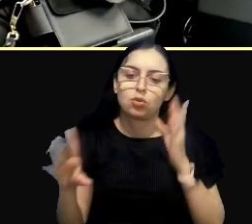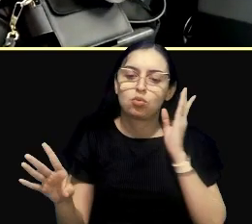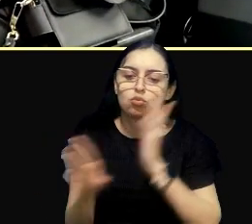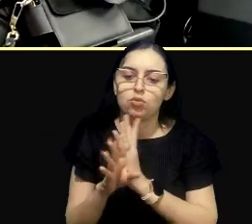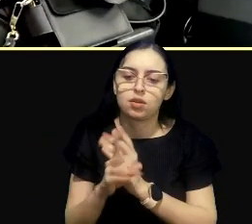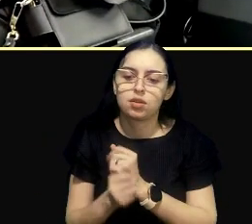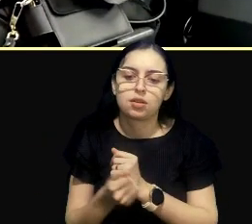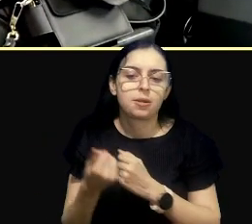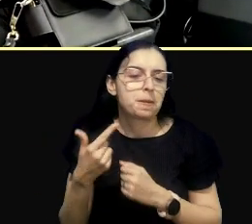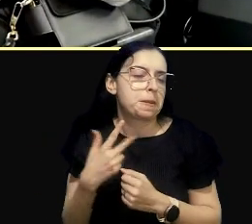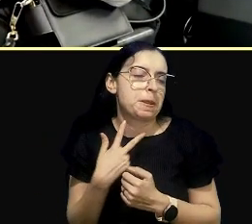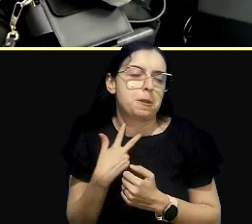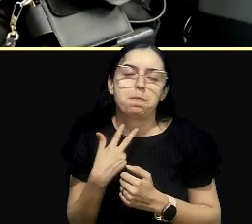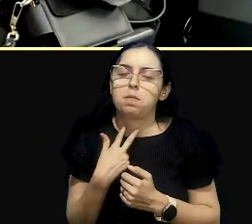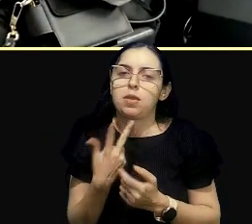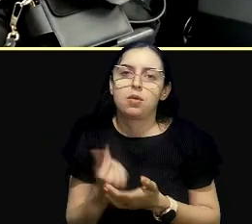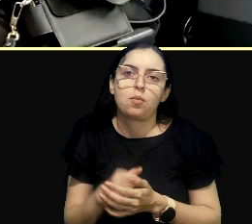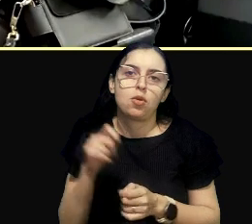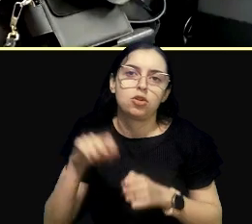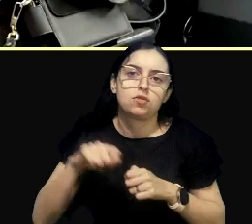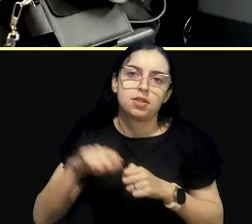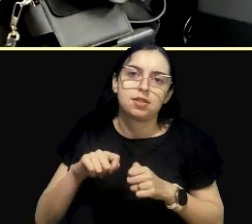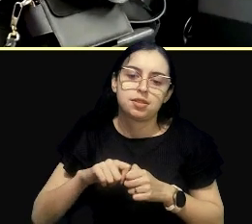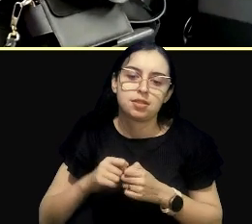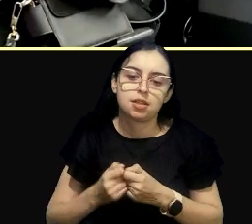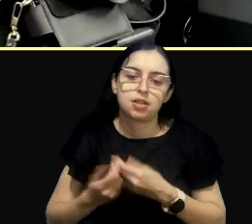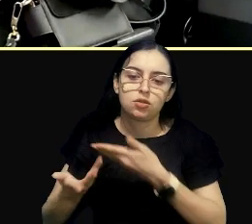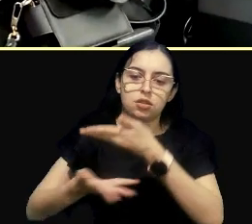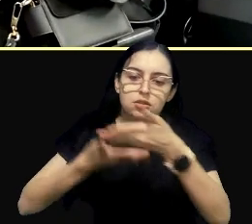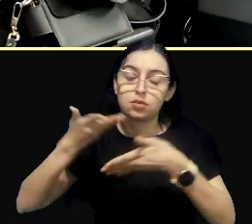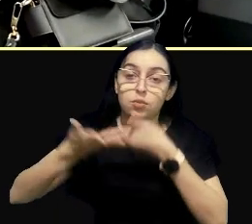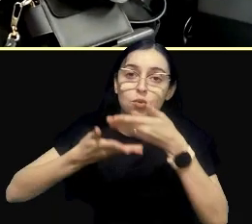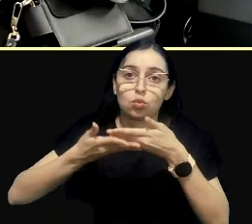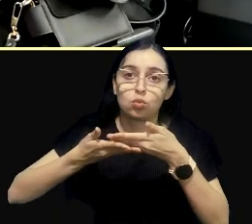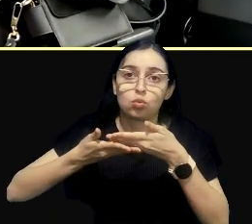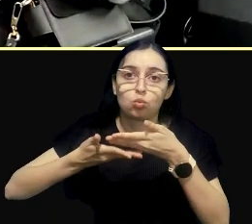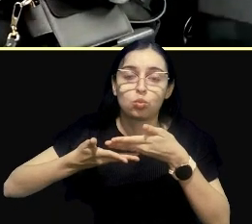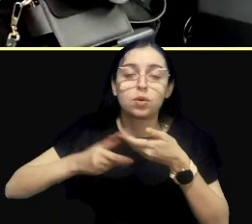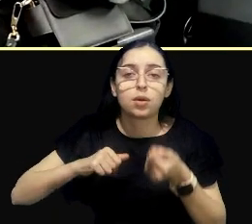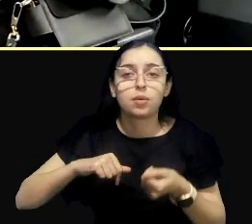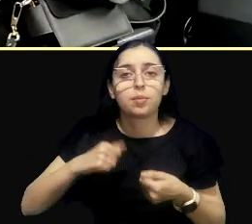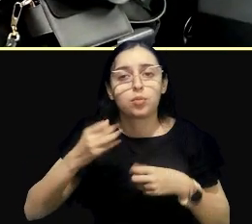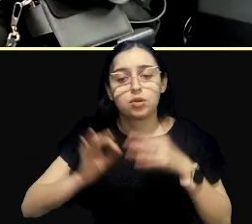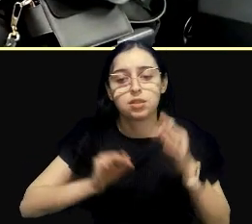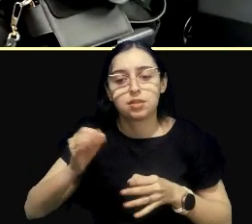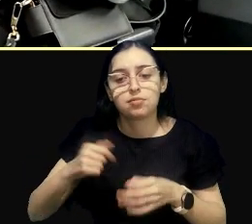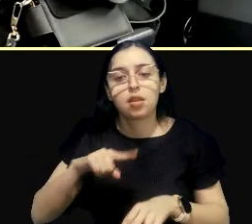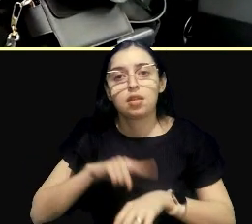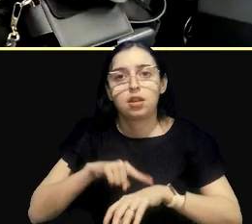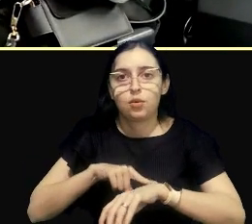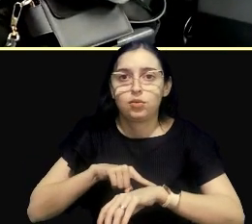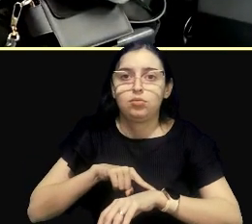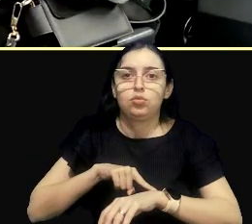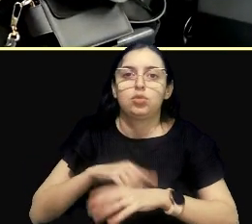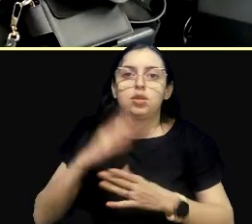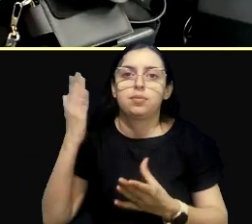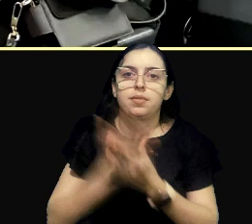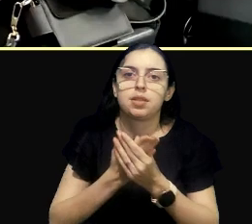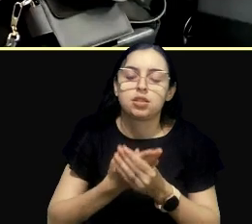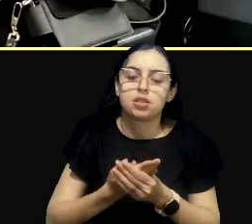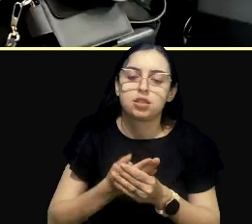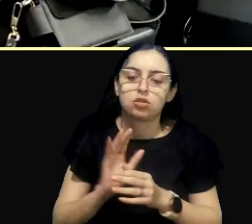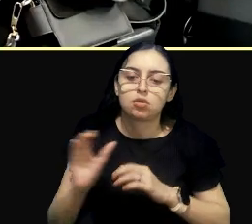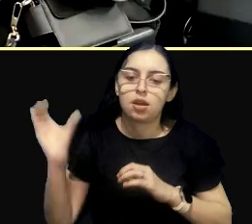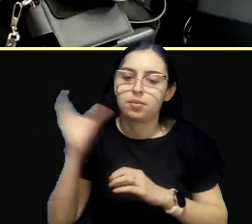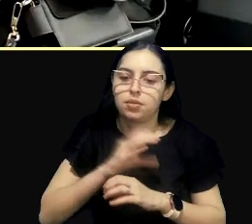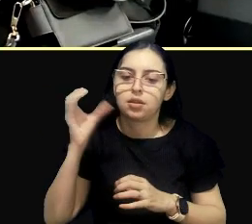com a de não fazer, e como trazer isso para o processo, porque a gente tem prazo, precisa gerir o processo, o processo